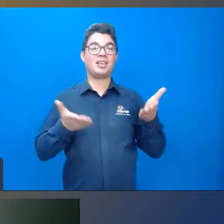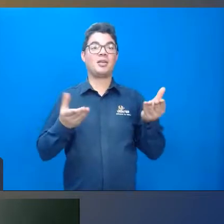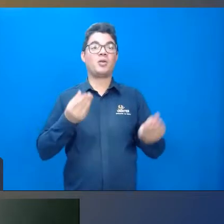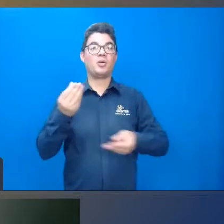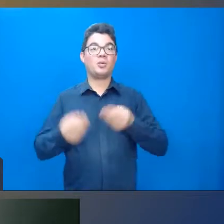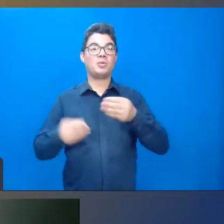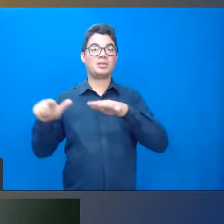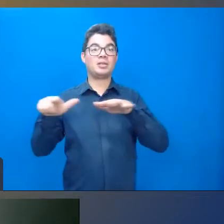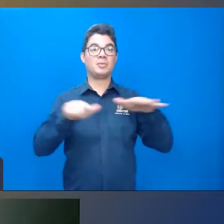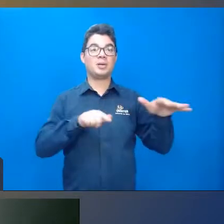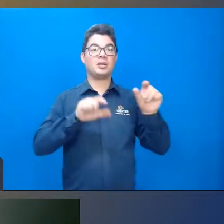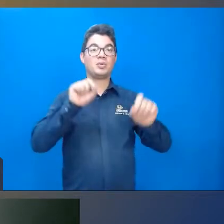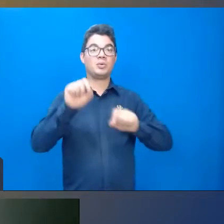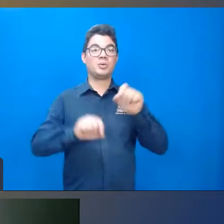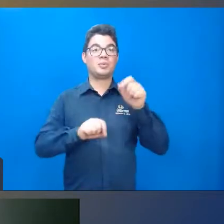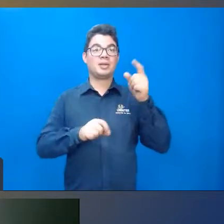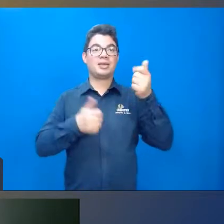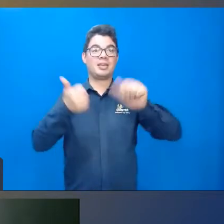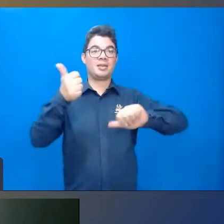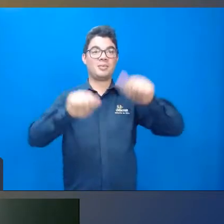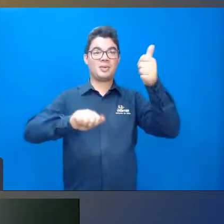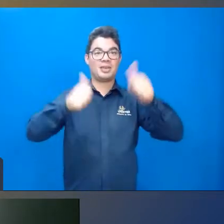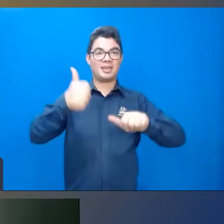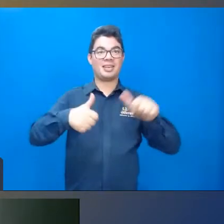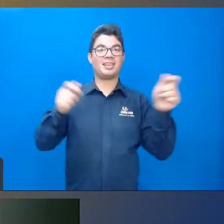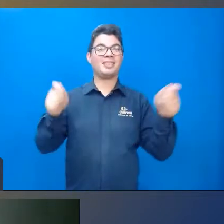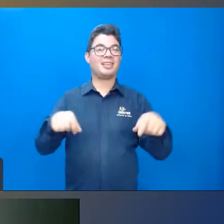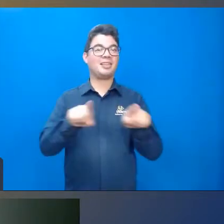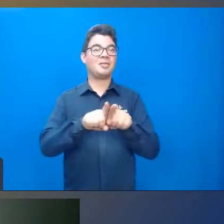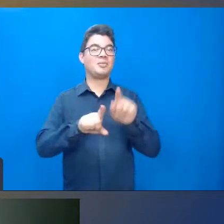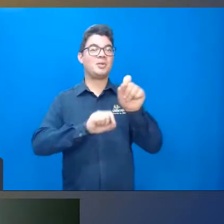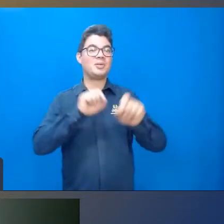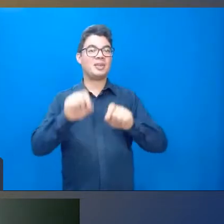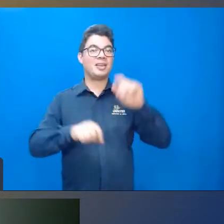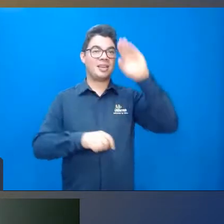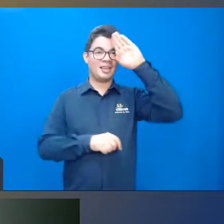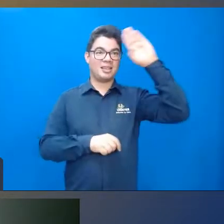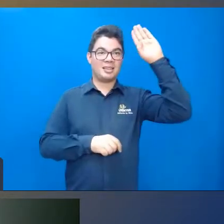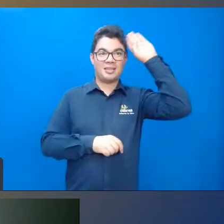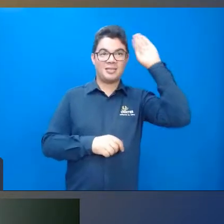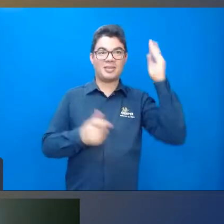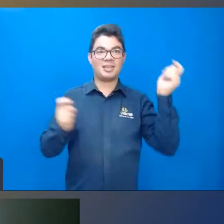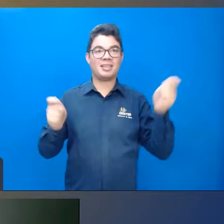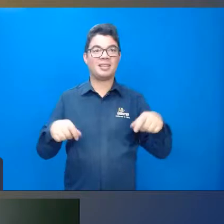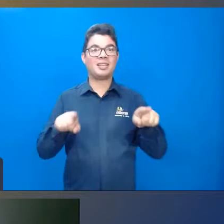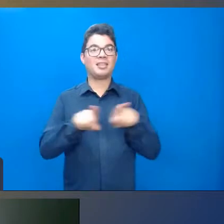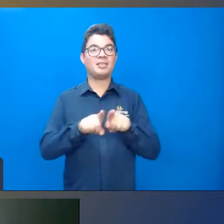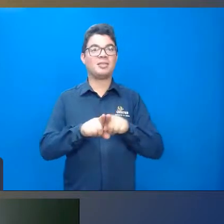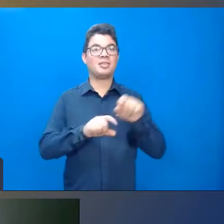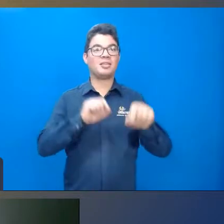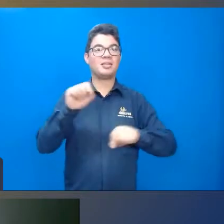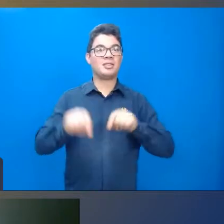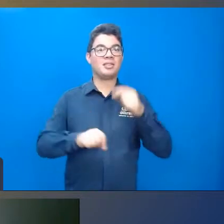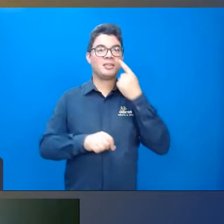semana, agora teve a semana de química, né? Que é a semana acadêmica do curso de química, desculpa, de física,